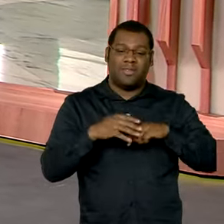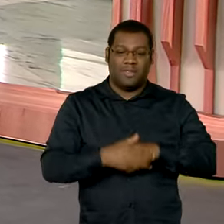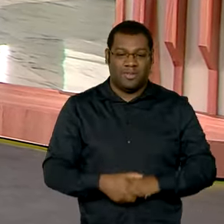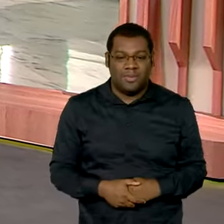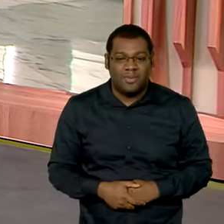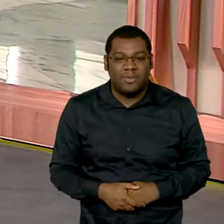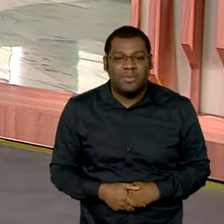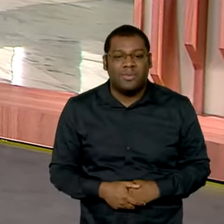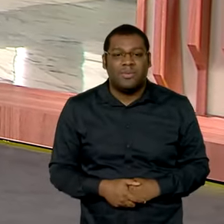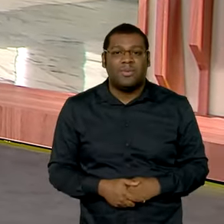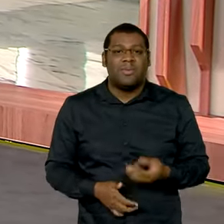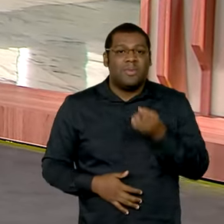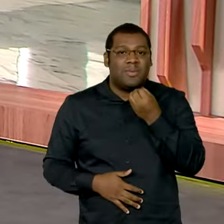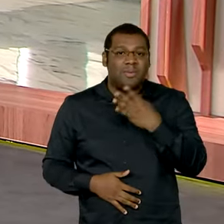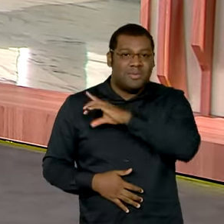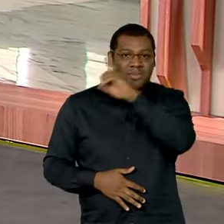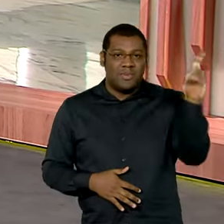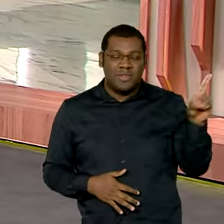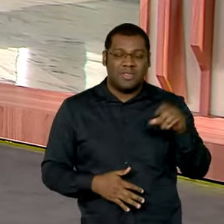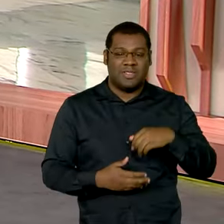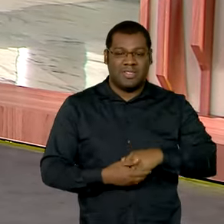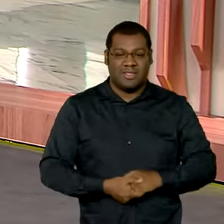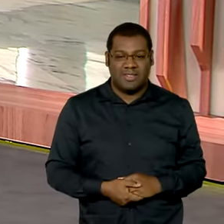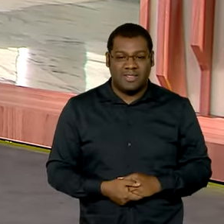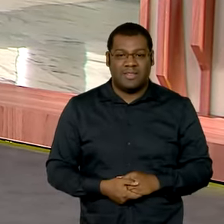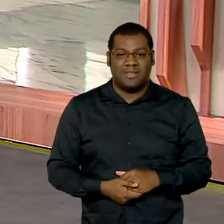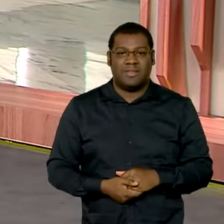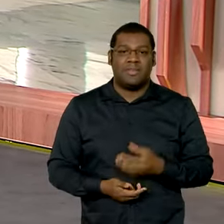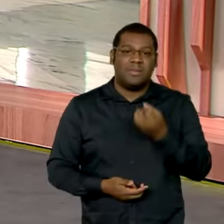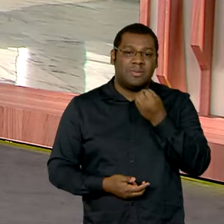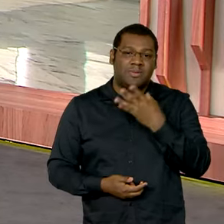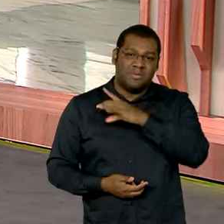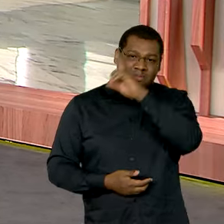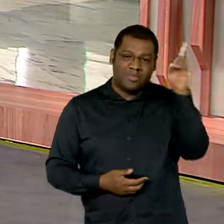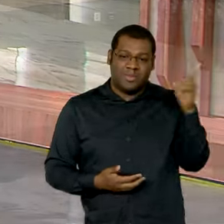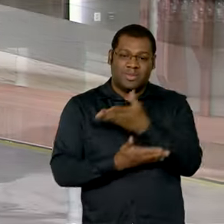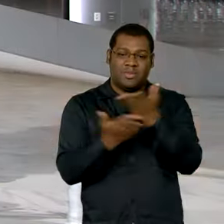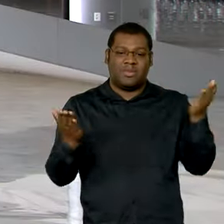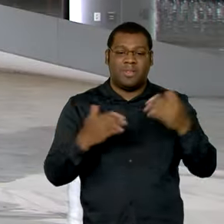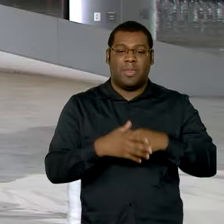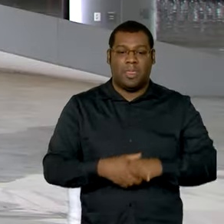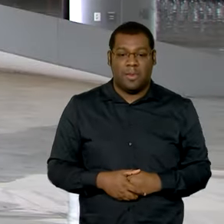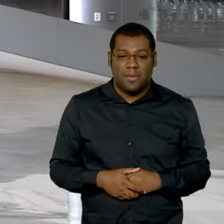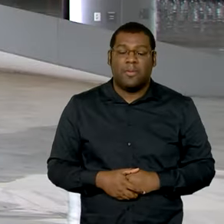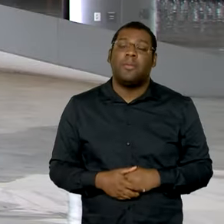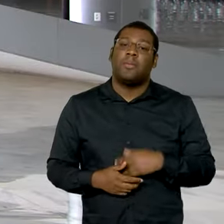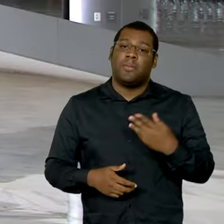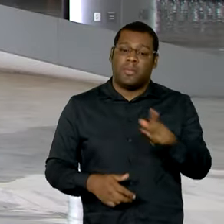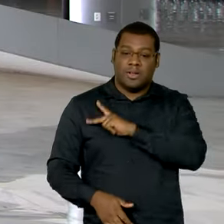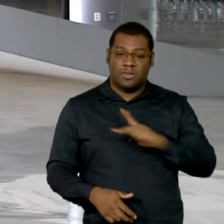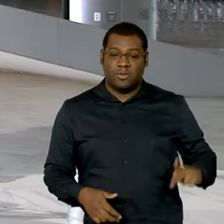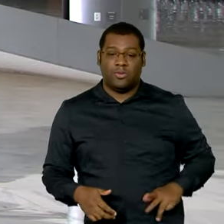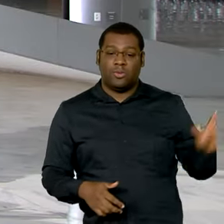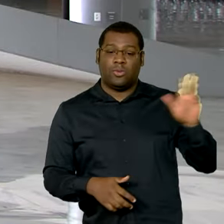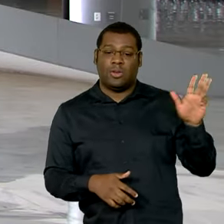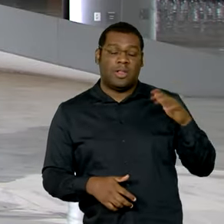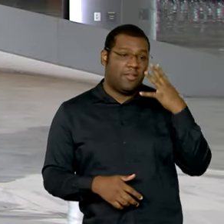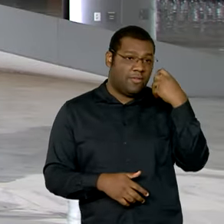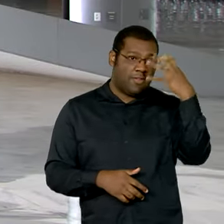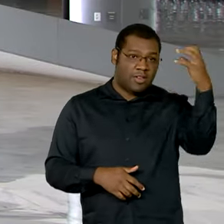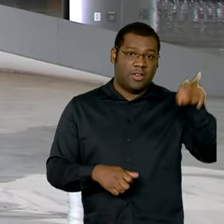Bom dia, Márcia. Bom dia, Vanessa. Bom dia a todos que nos acompanham. Pois é, antes de embarcar para a Colômbia, o presidente Lula